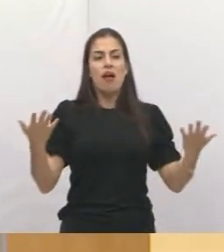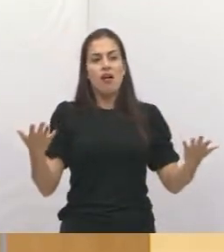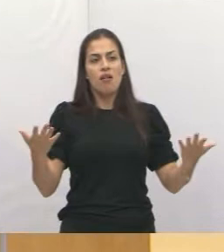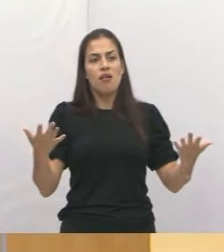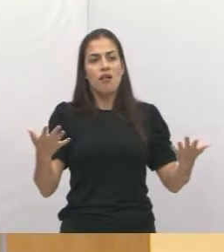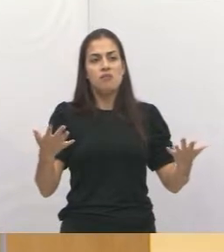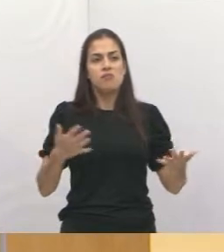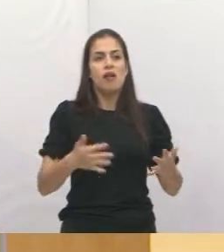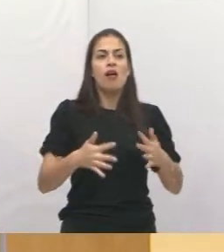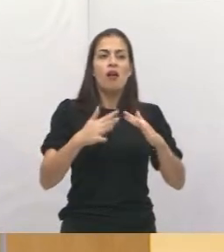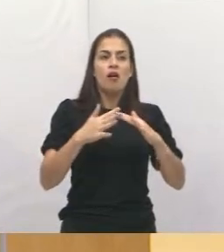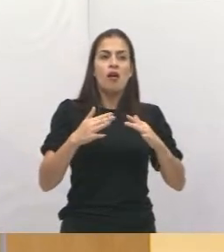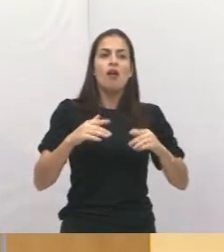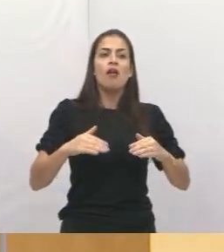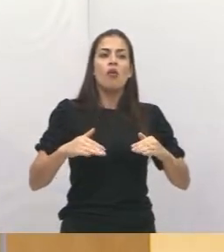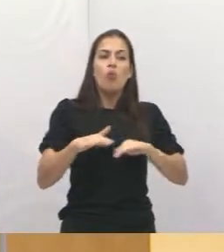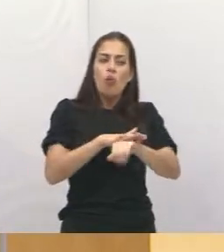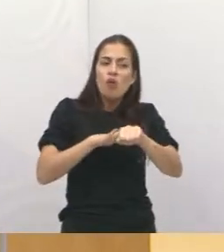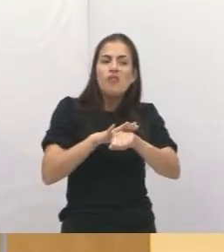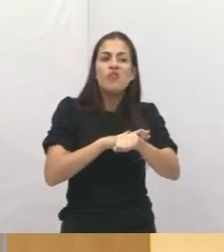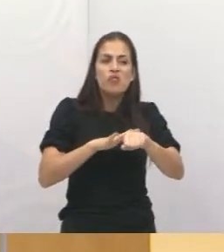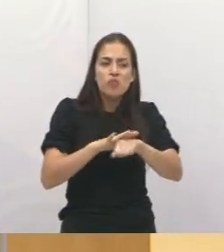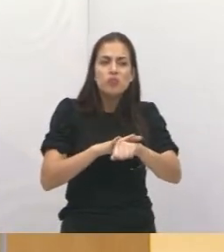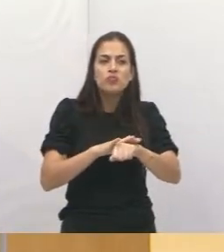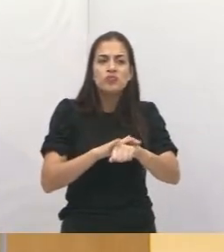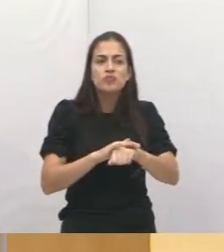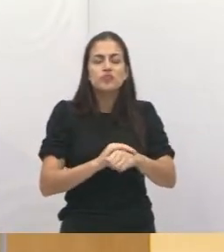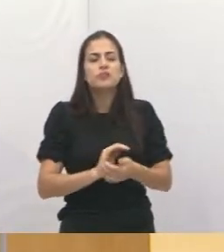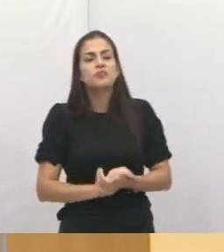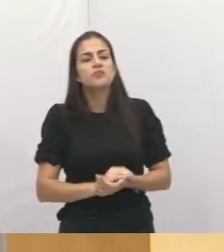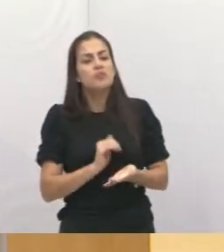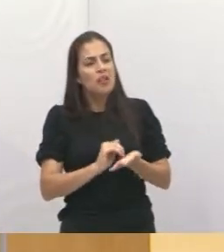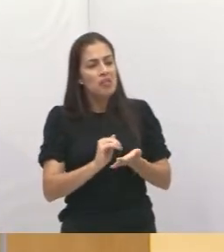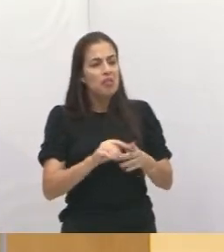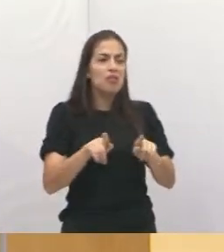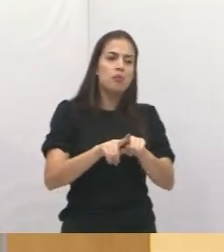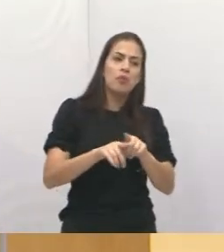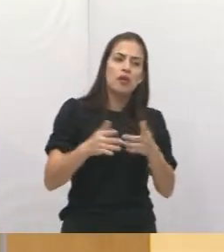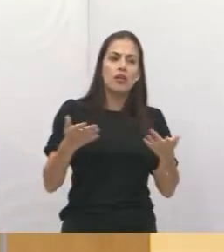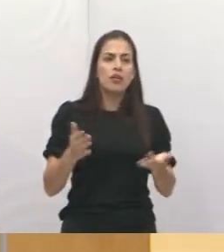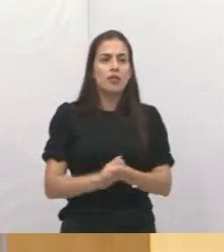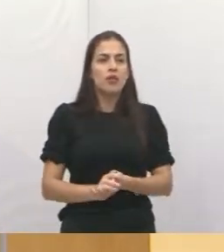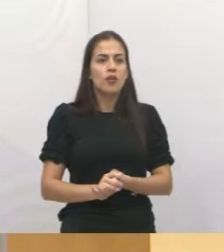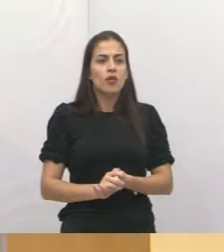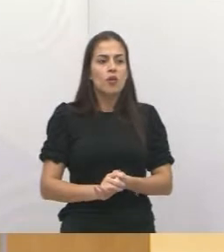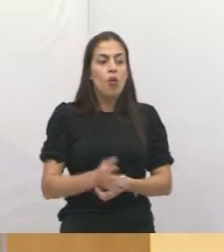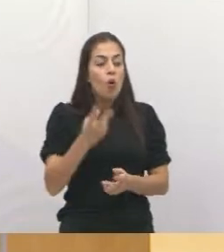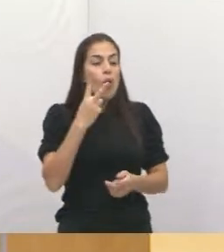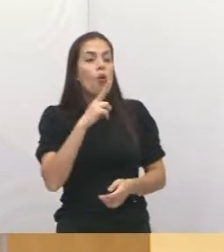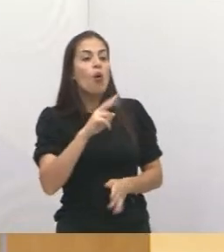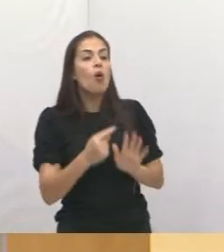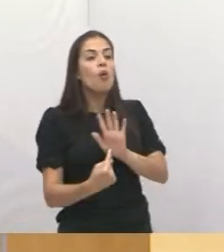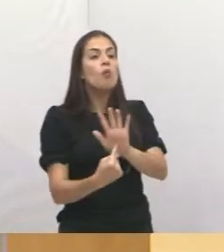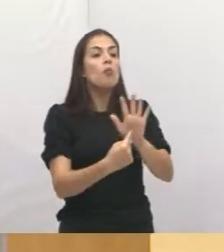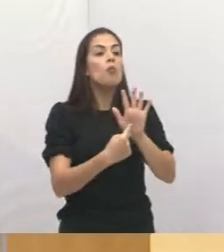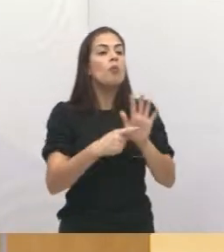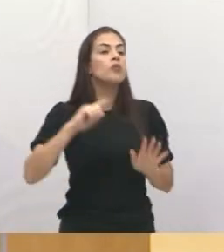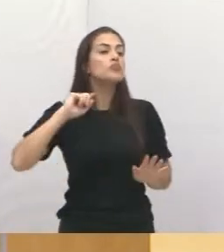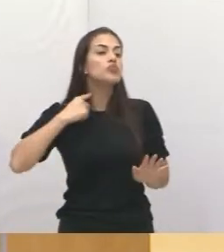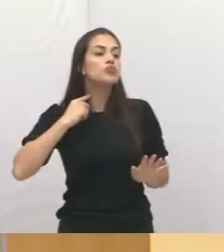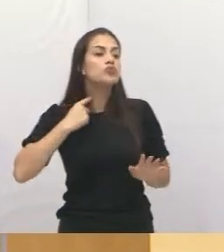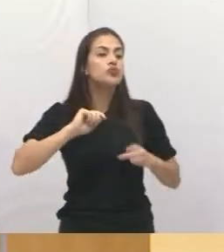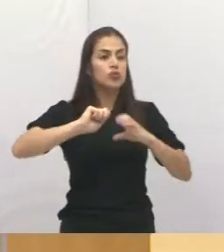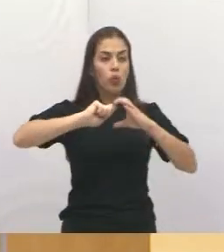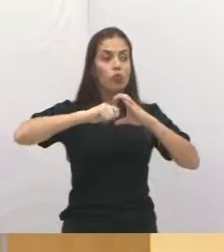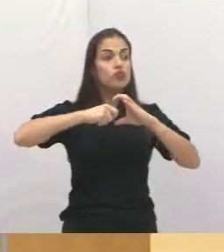secretários. Mostra aí como é que está o lixo, apesar que os moradores também têm que colaborar. Mas o Poder Público tem que cuidar. Mostra o vídeo do